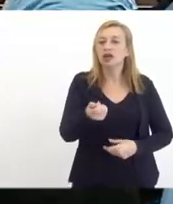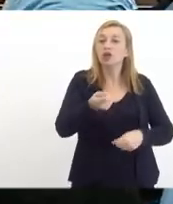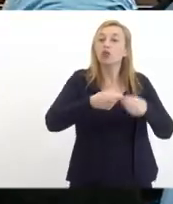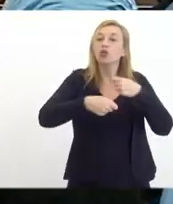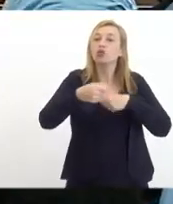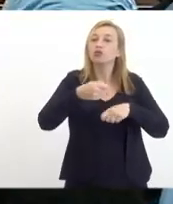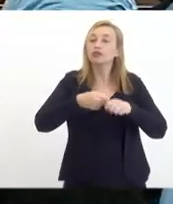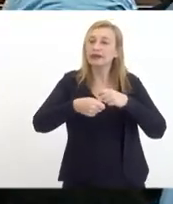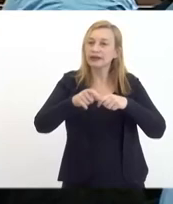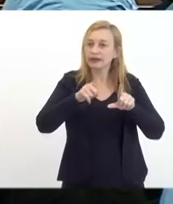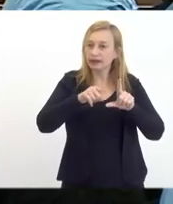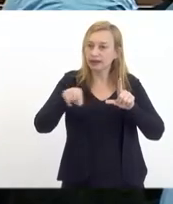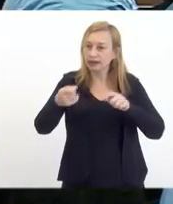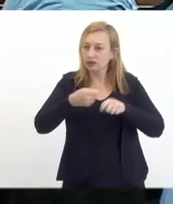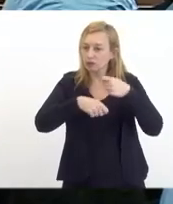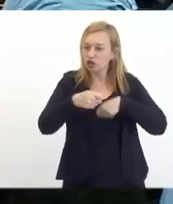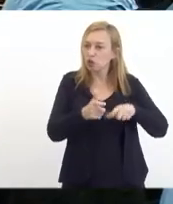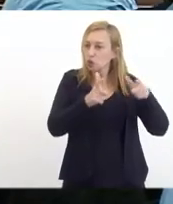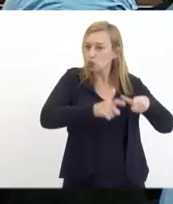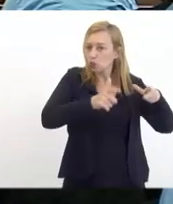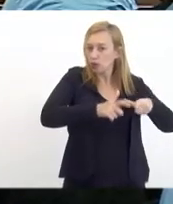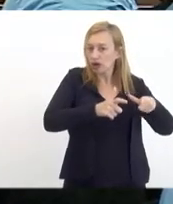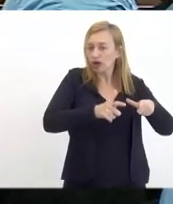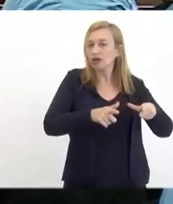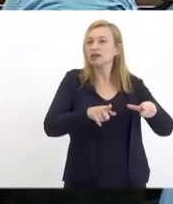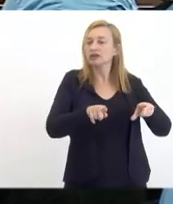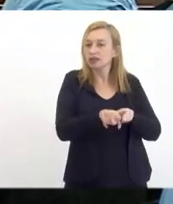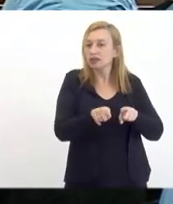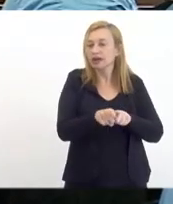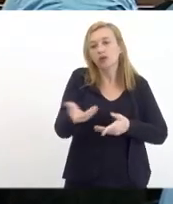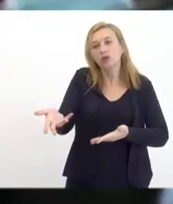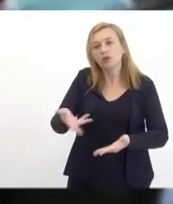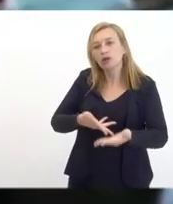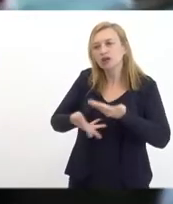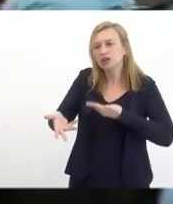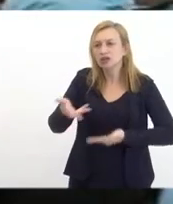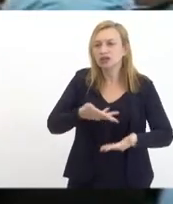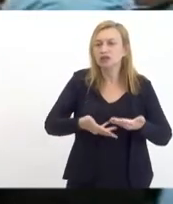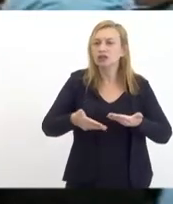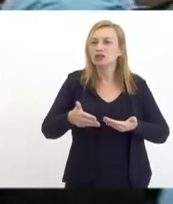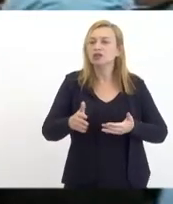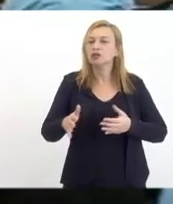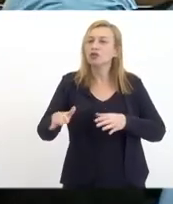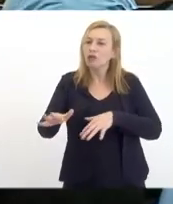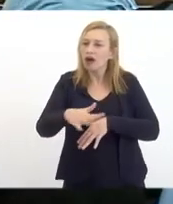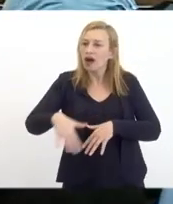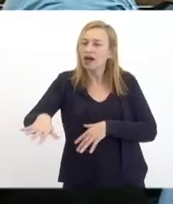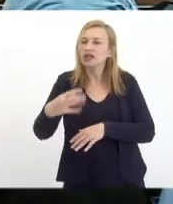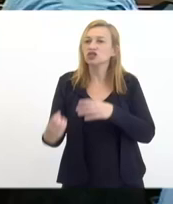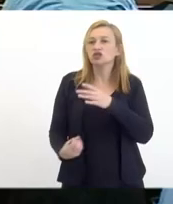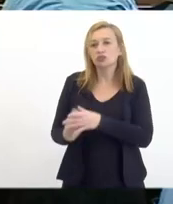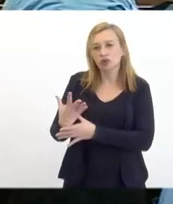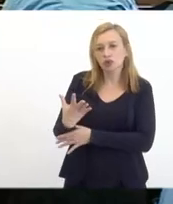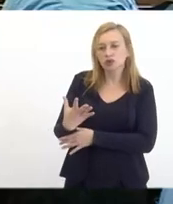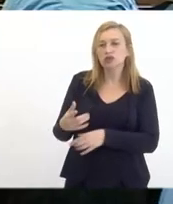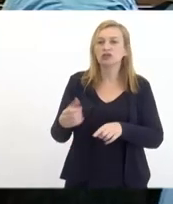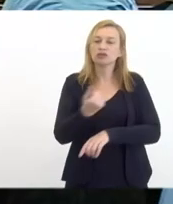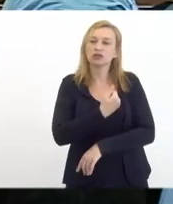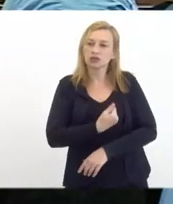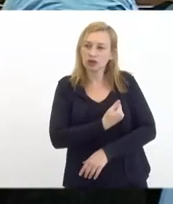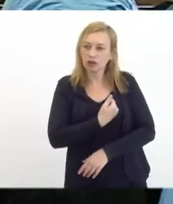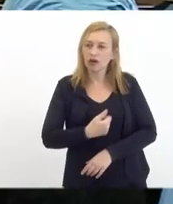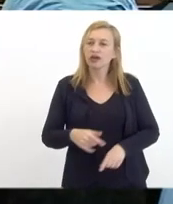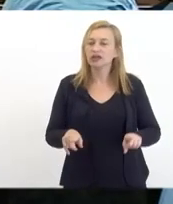local e interagir com o setor produtivo também também de Itaguaí